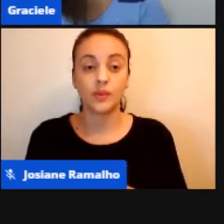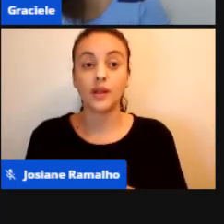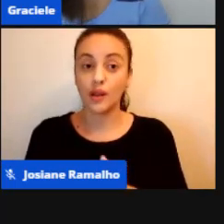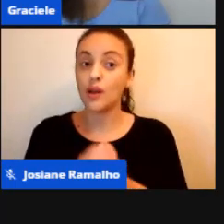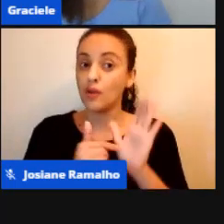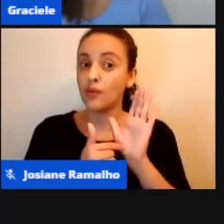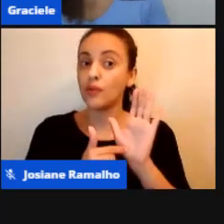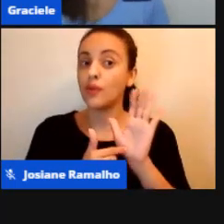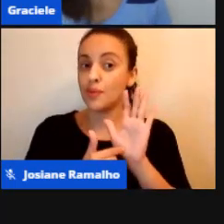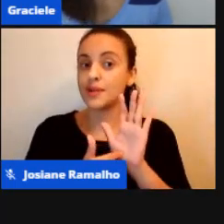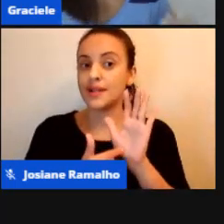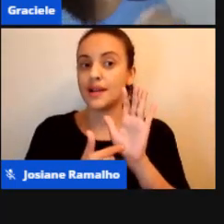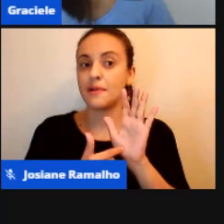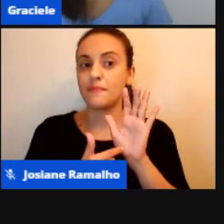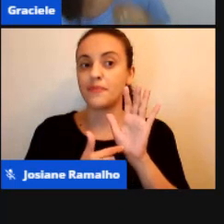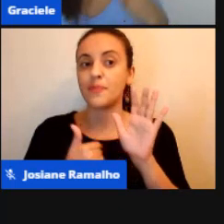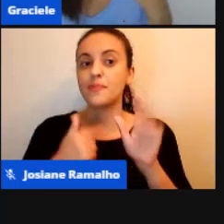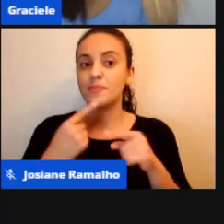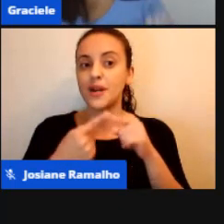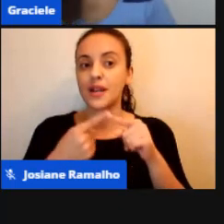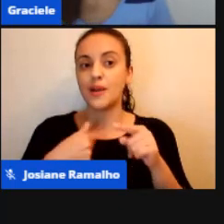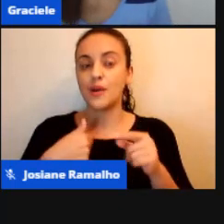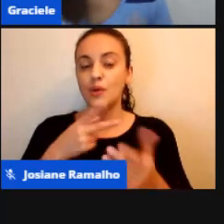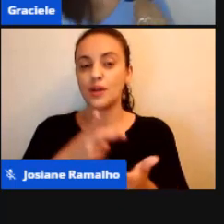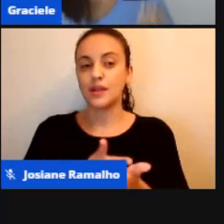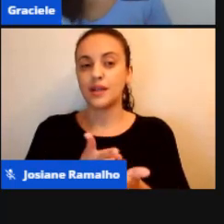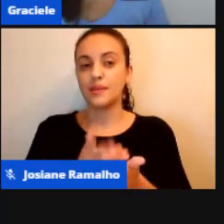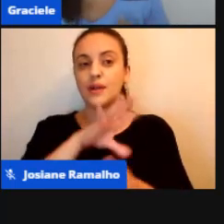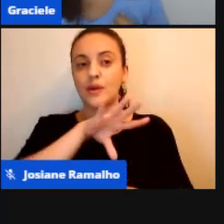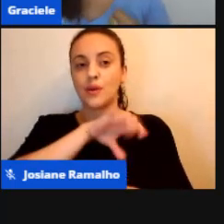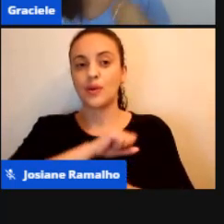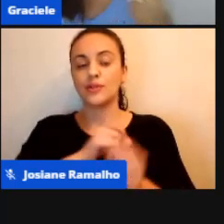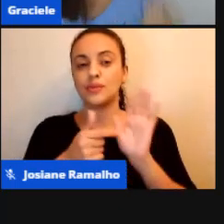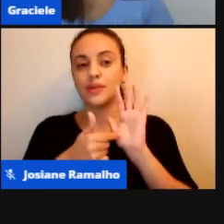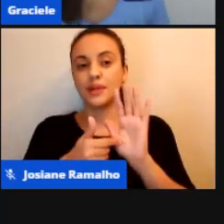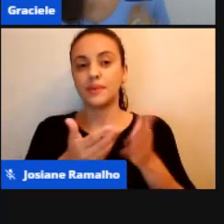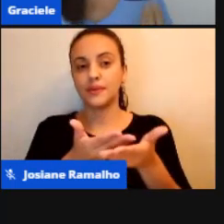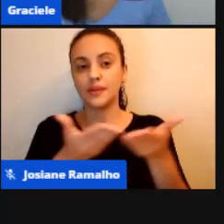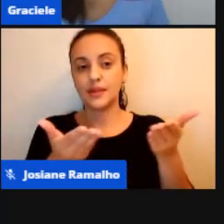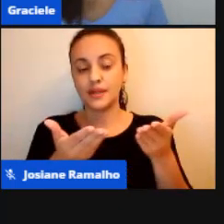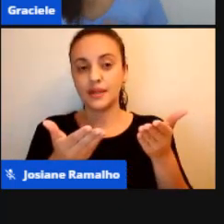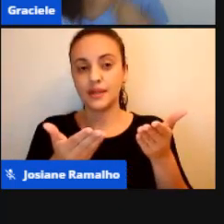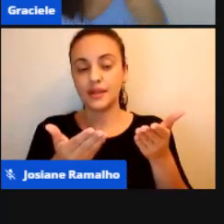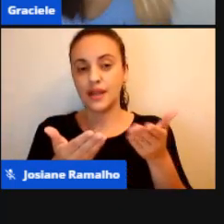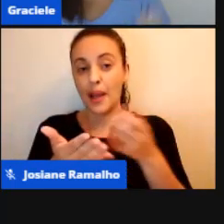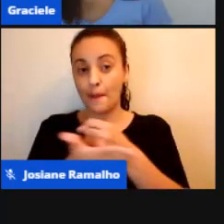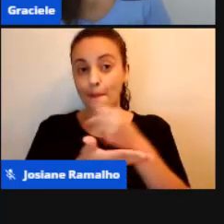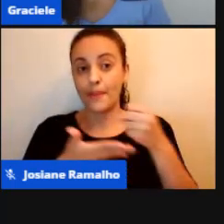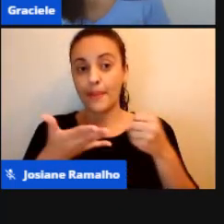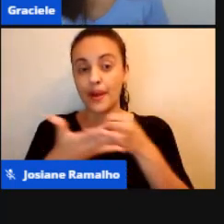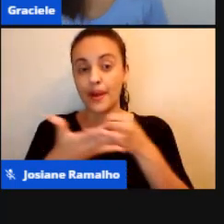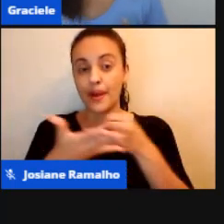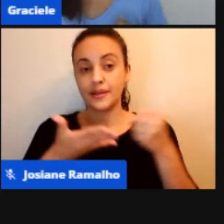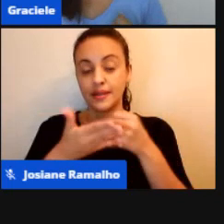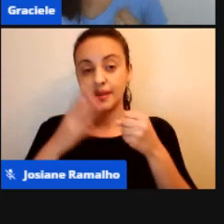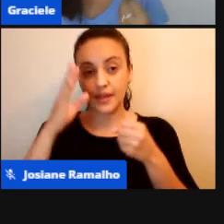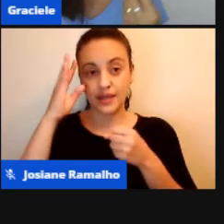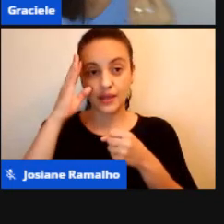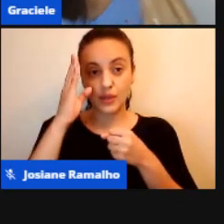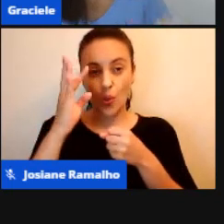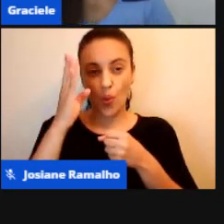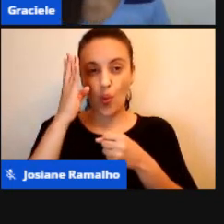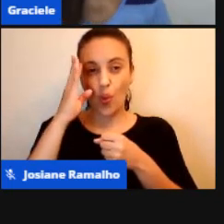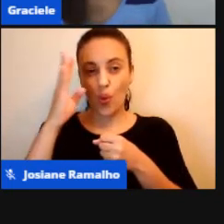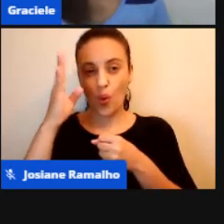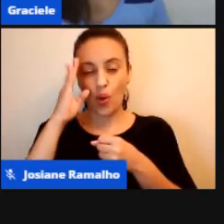Mostrar Aqui Que eu sempre Gosto De Mostrar Para vocês Os aportes Teóricos Que nós Buscamos Para